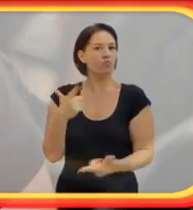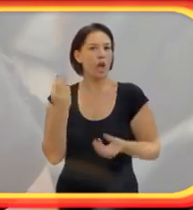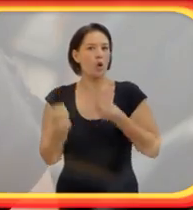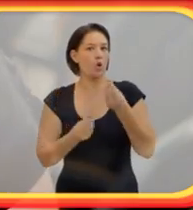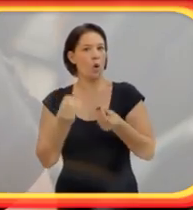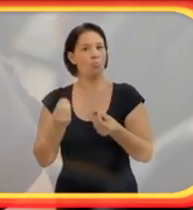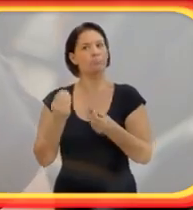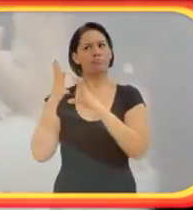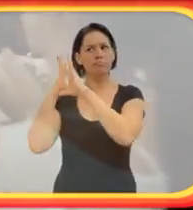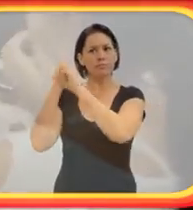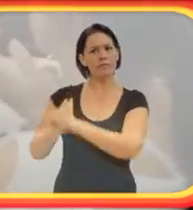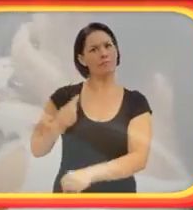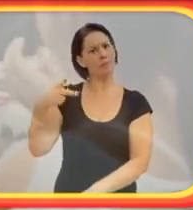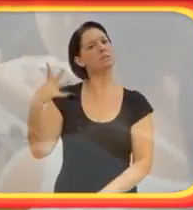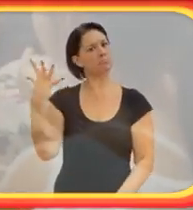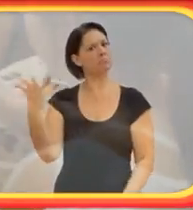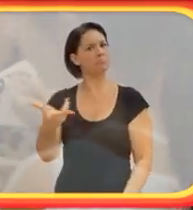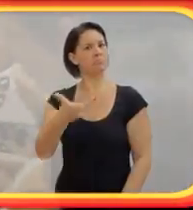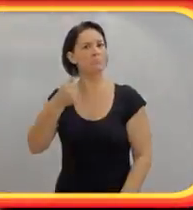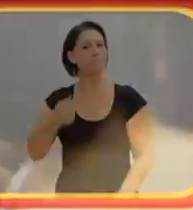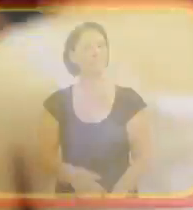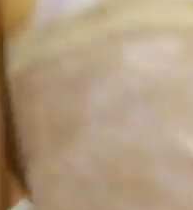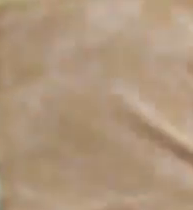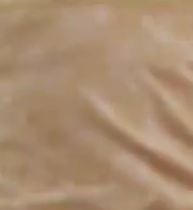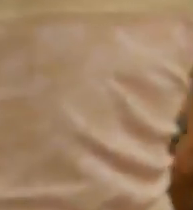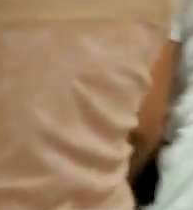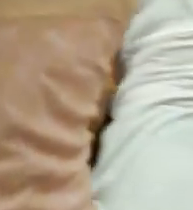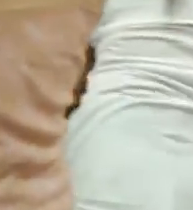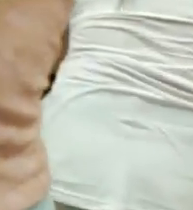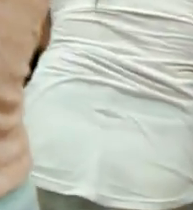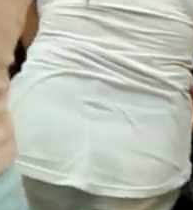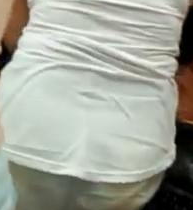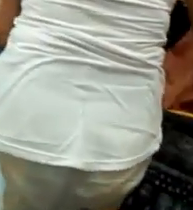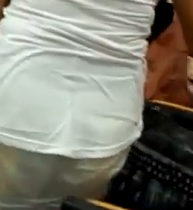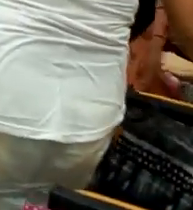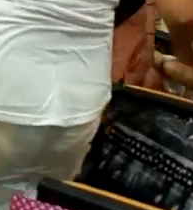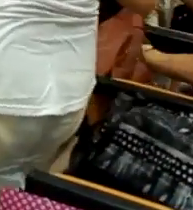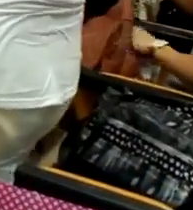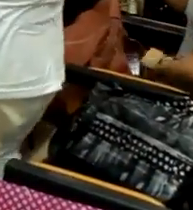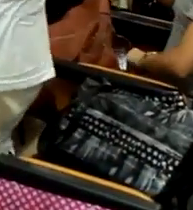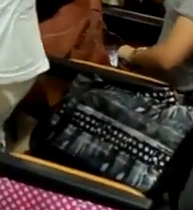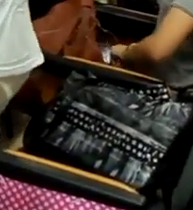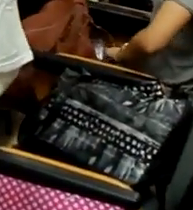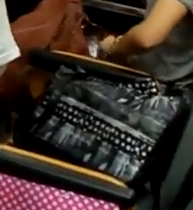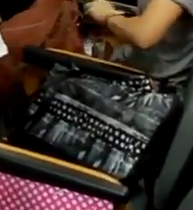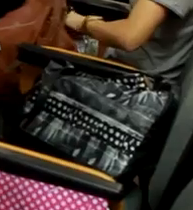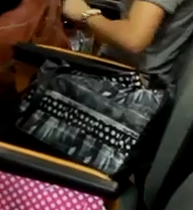como não me emocionar vendo a trajetória de vida dele. Aos poucos a plateia se levanta.